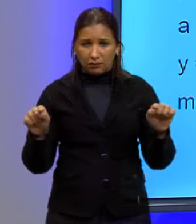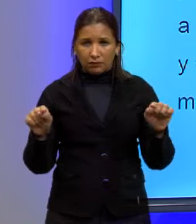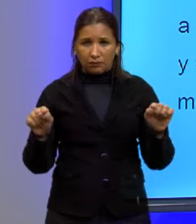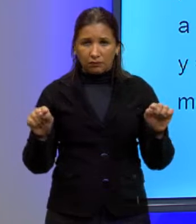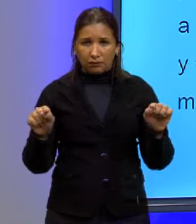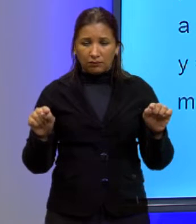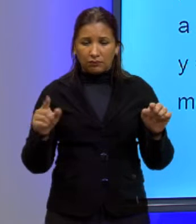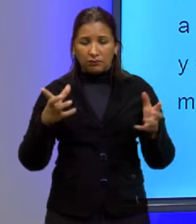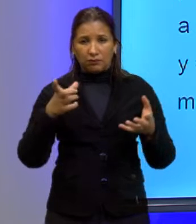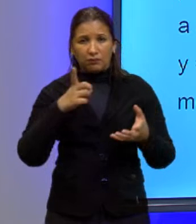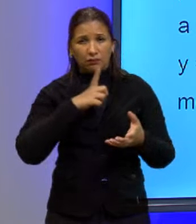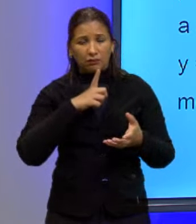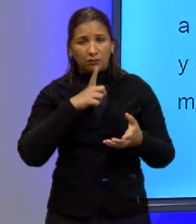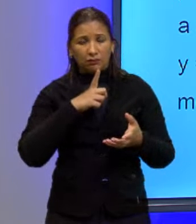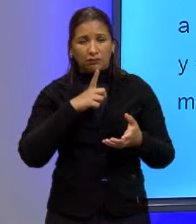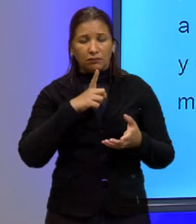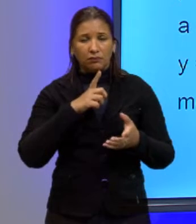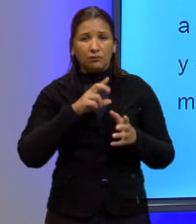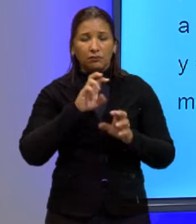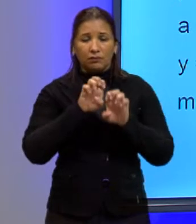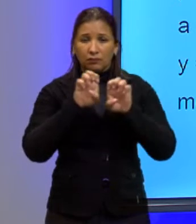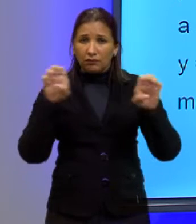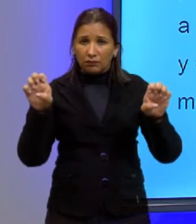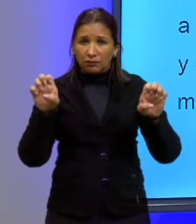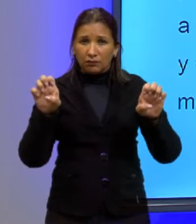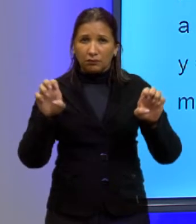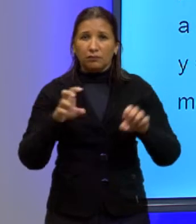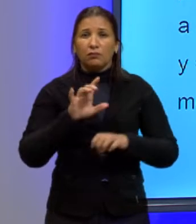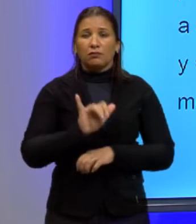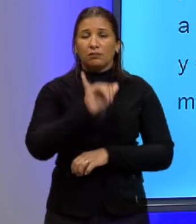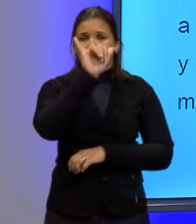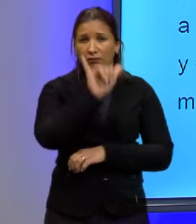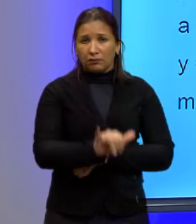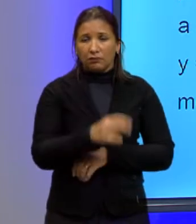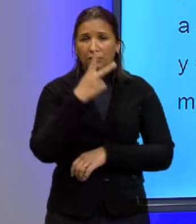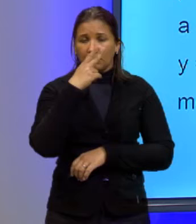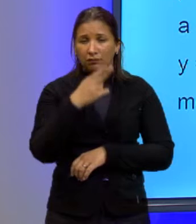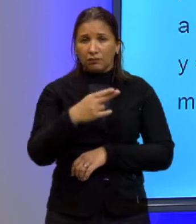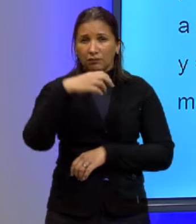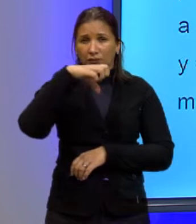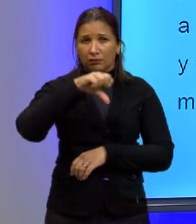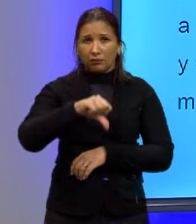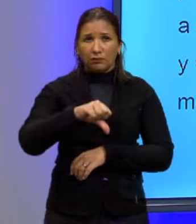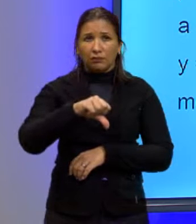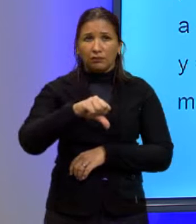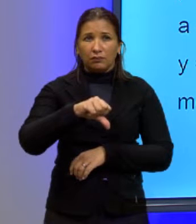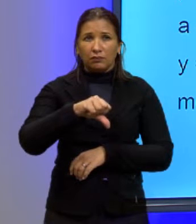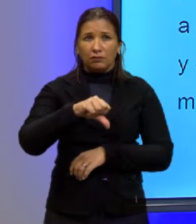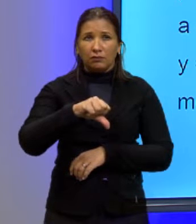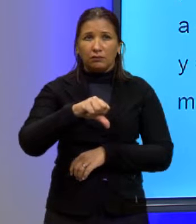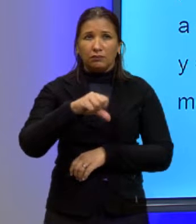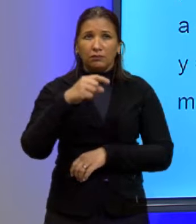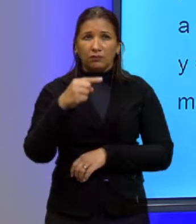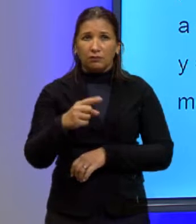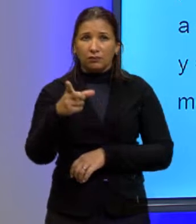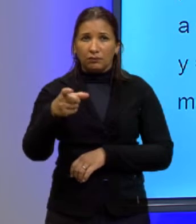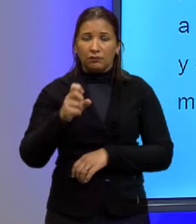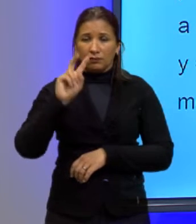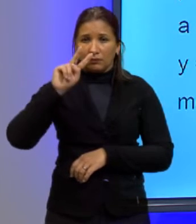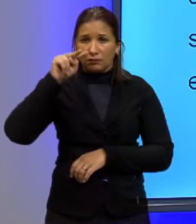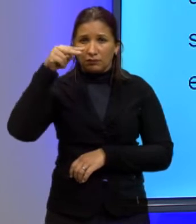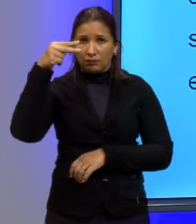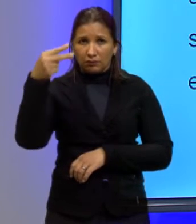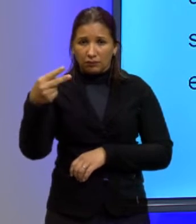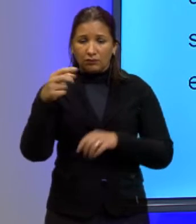obteve a seguinte equação para a parábola. Y igual a 9 menos x ao quadrado, sendo x e y